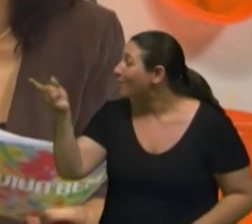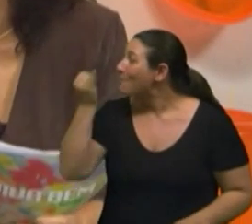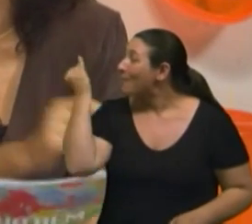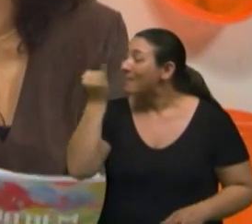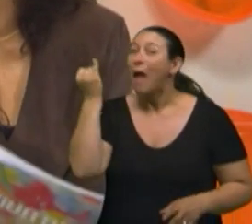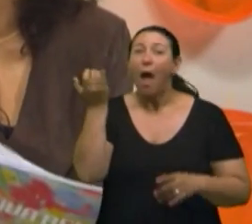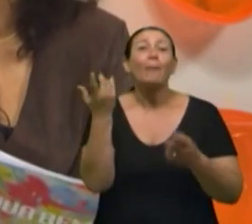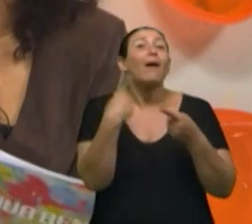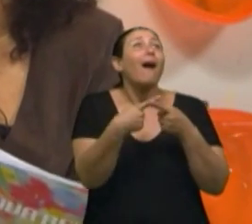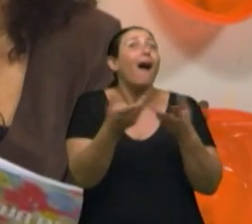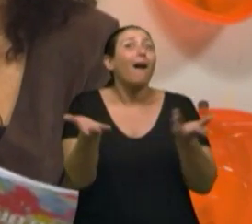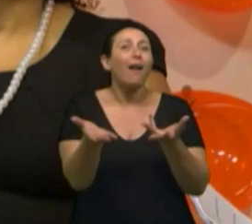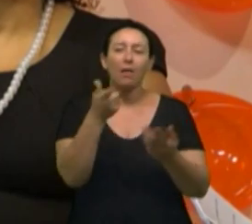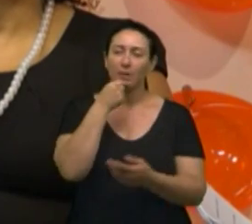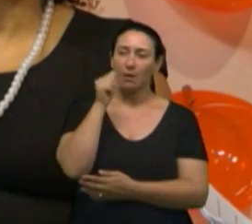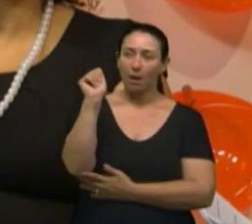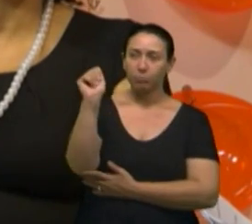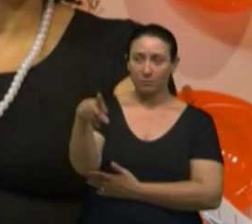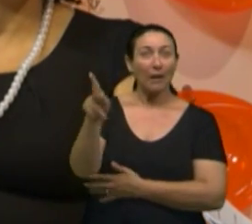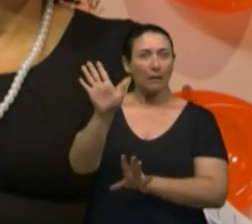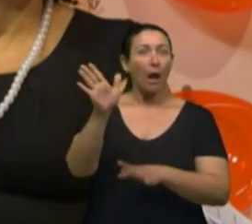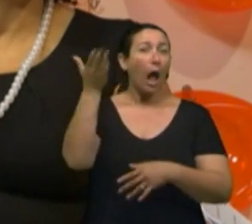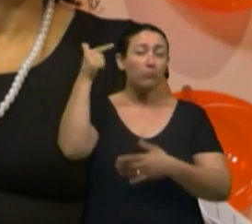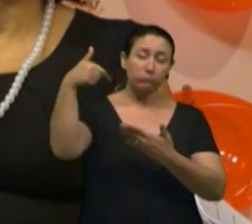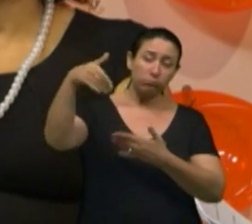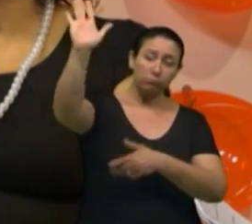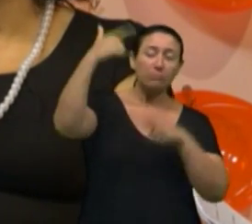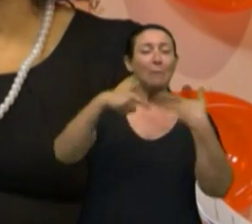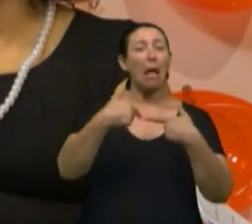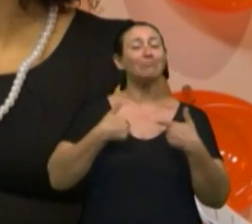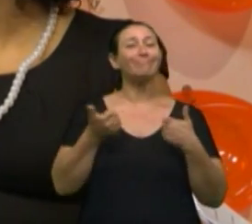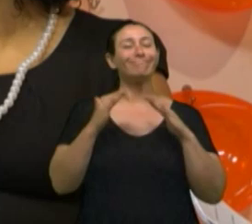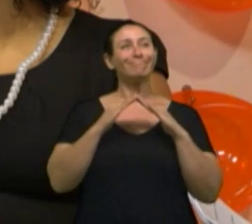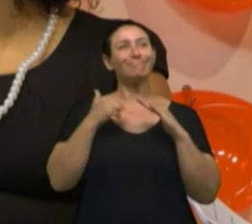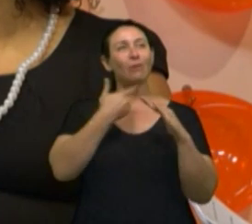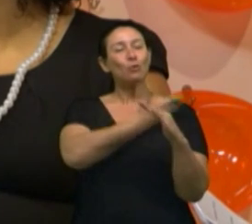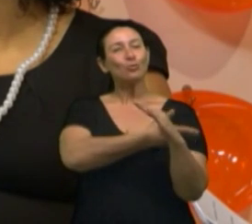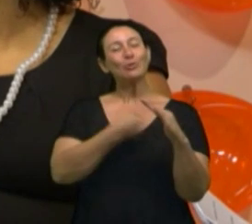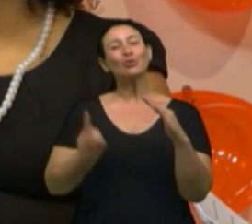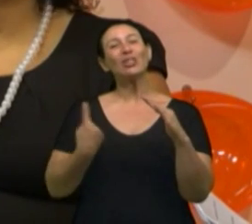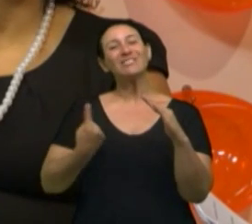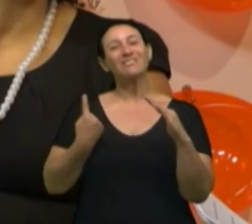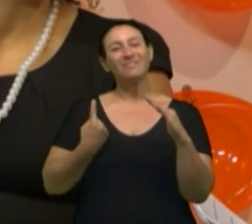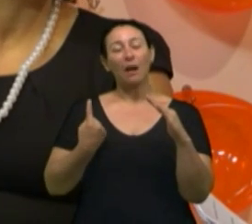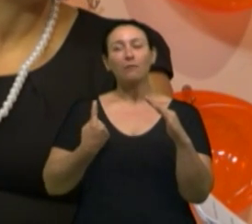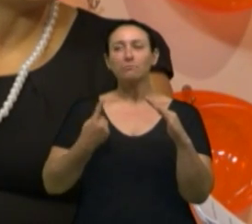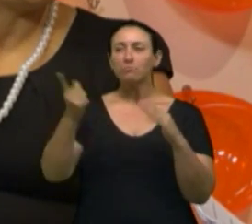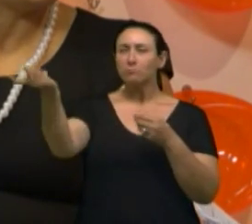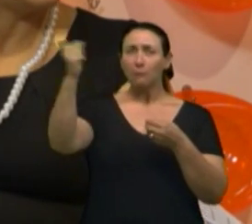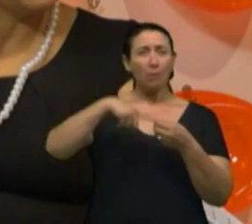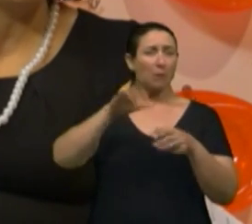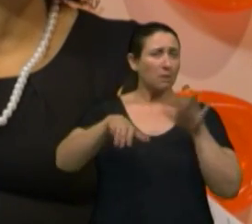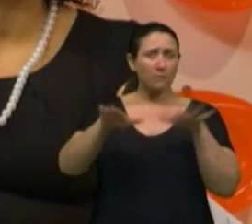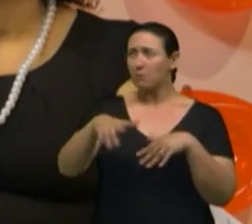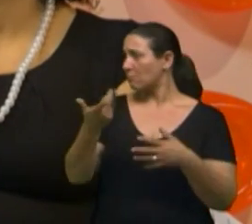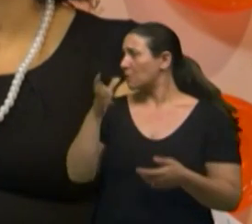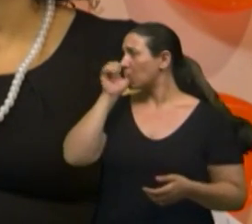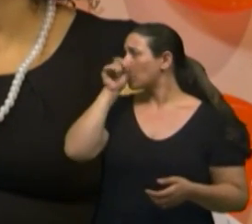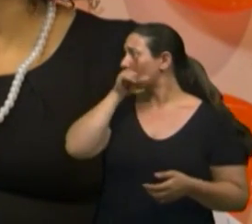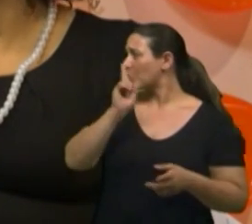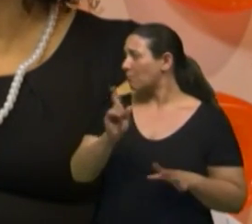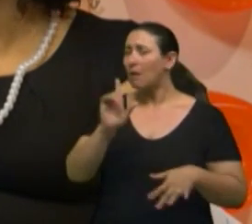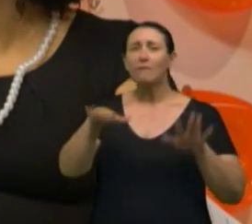nevrálgico. É, porque muitos trabalham, né, com horário que não tem nem fim de semana completo em casa,